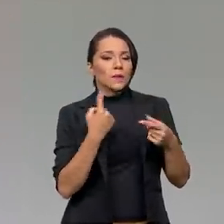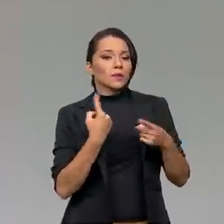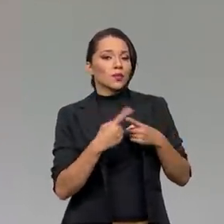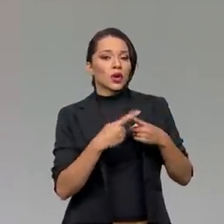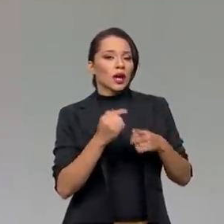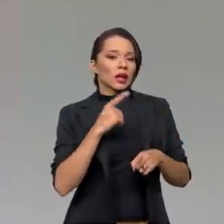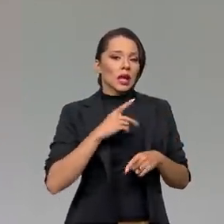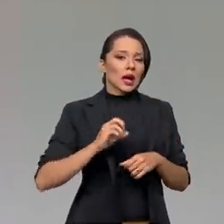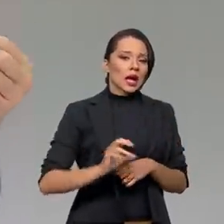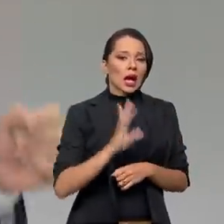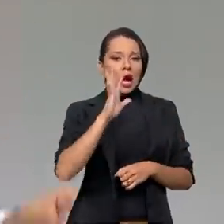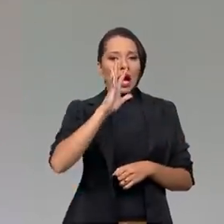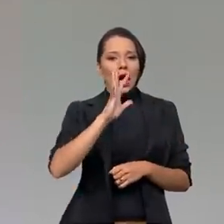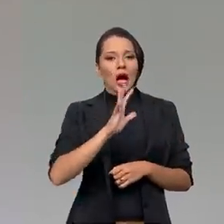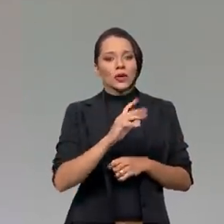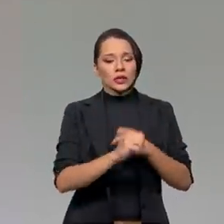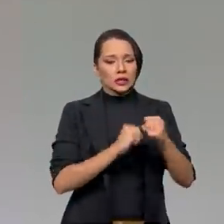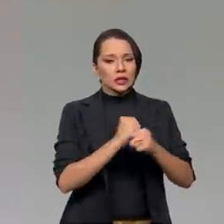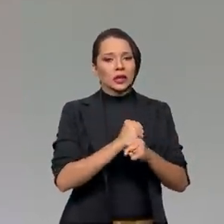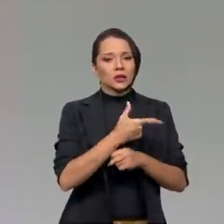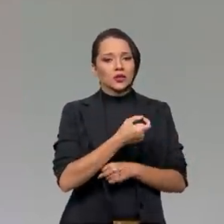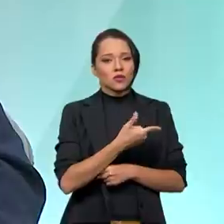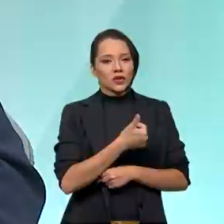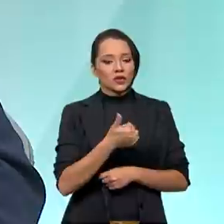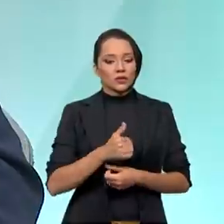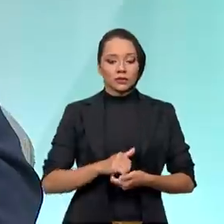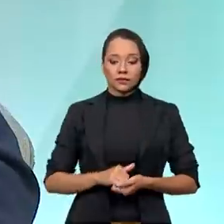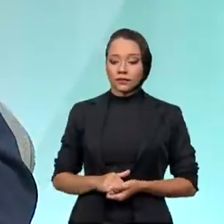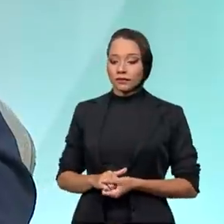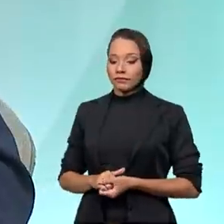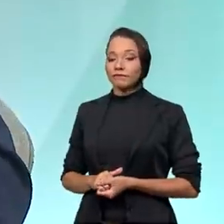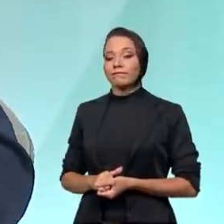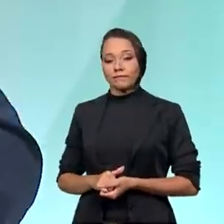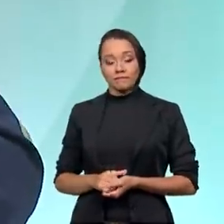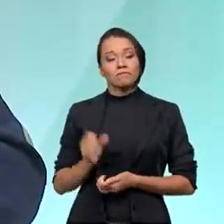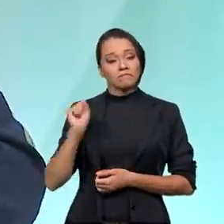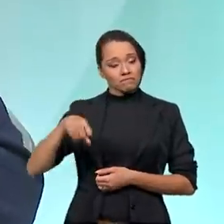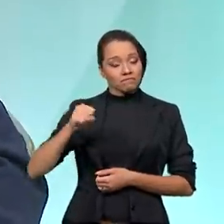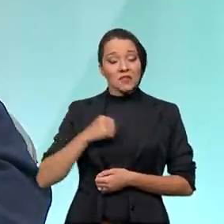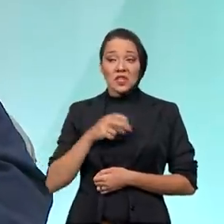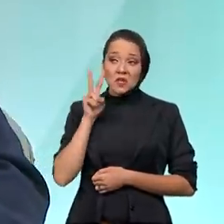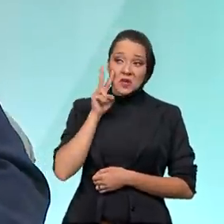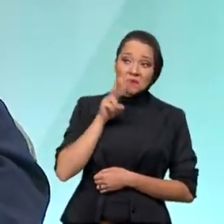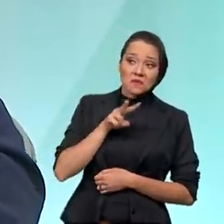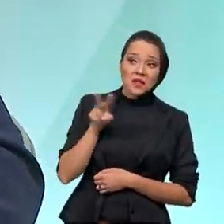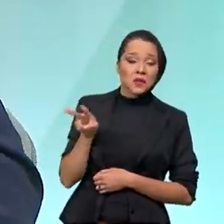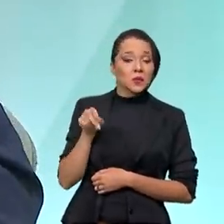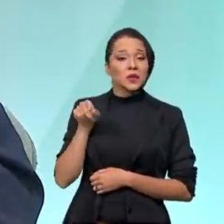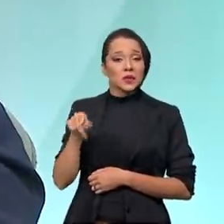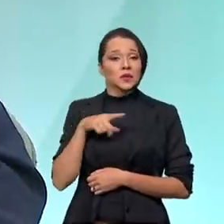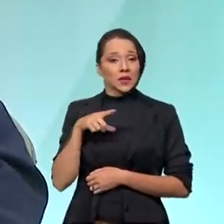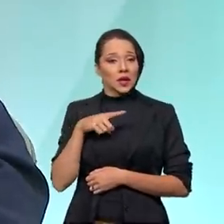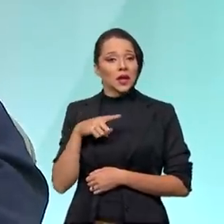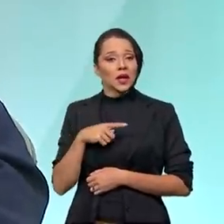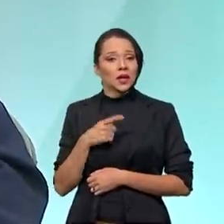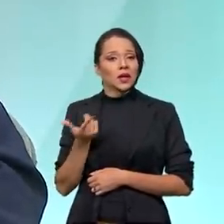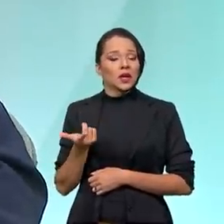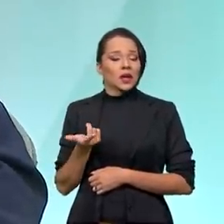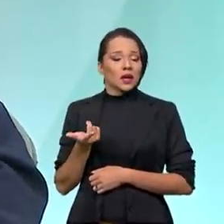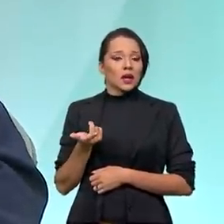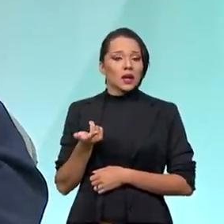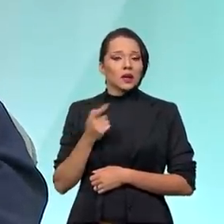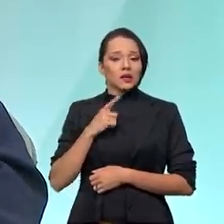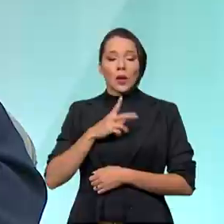estão se alterando esse ano em 2021? Paulo, sim, a gente tem visto que isso tem trazido